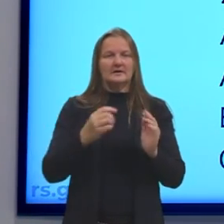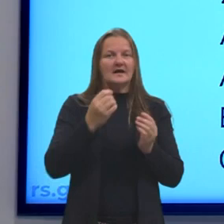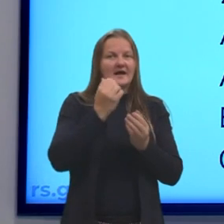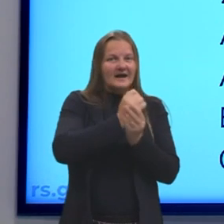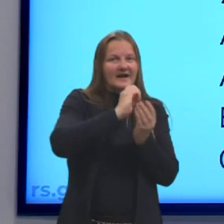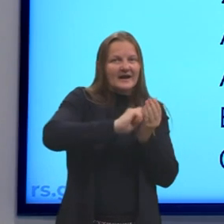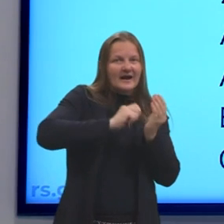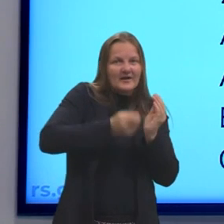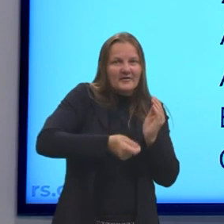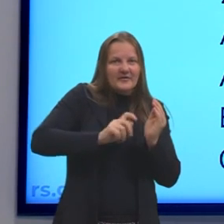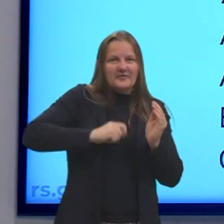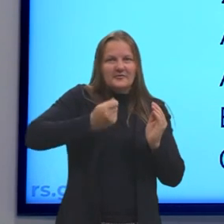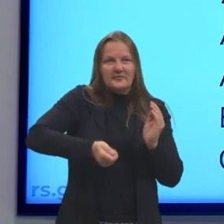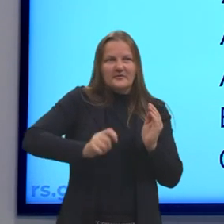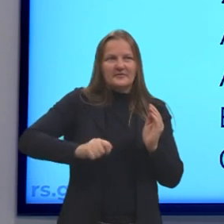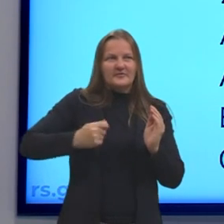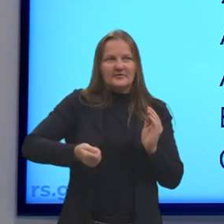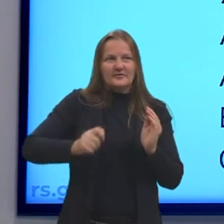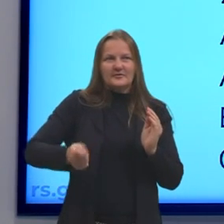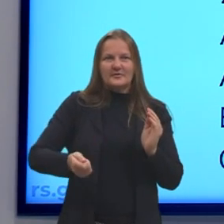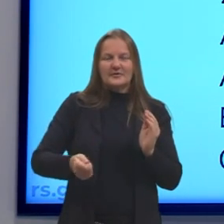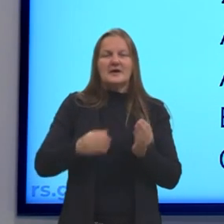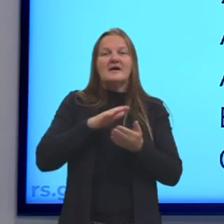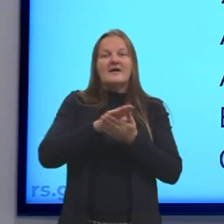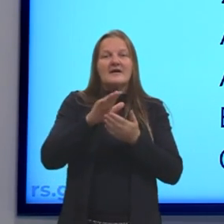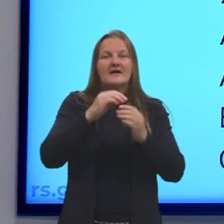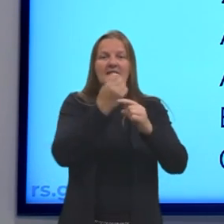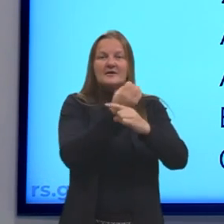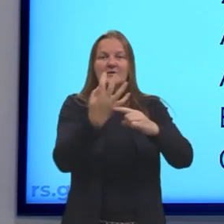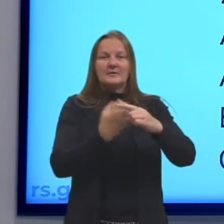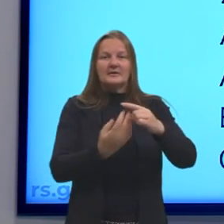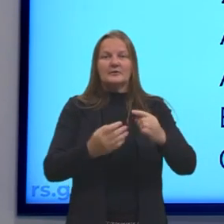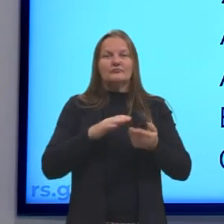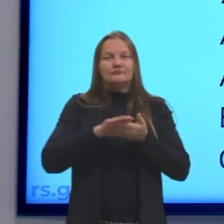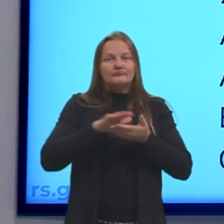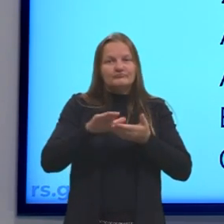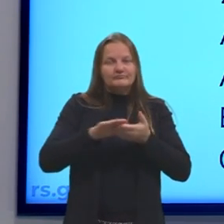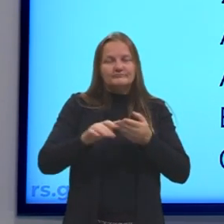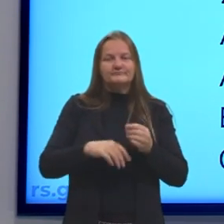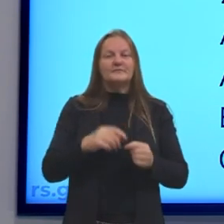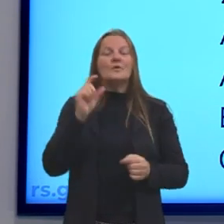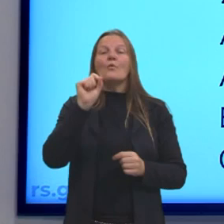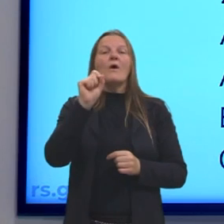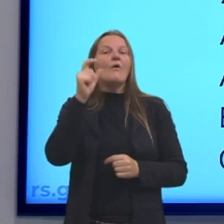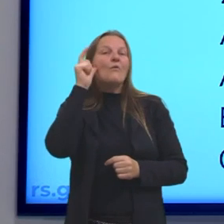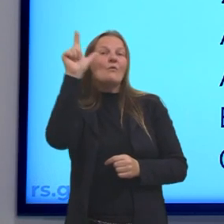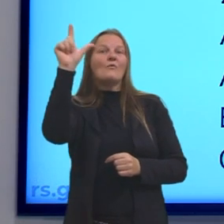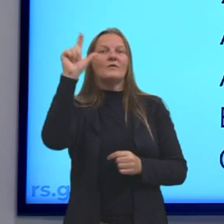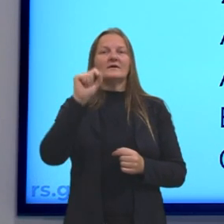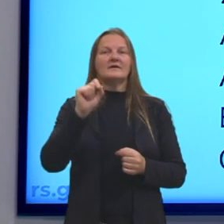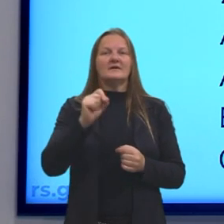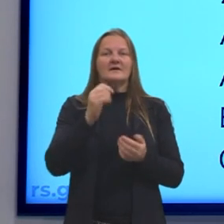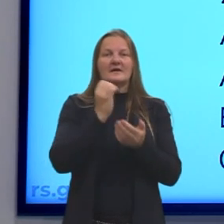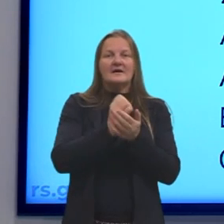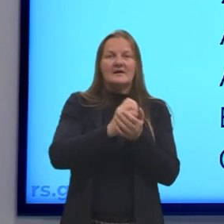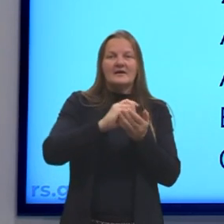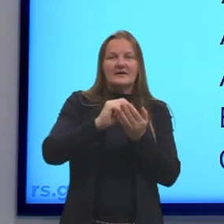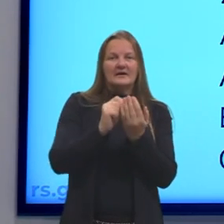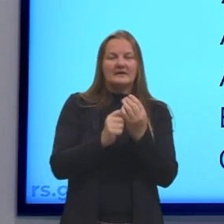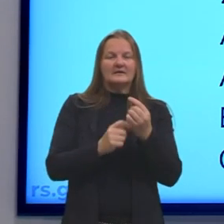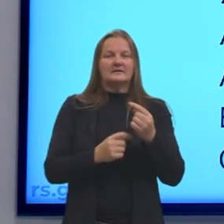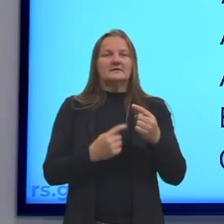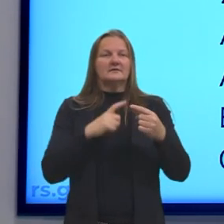pelas respectivas frações impressas. O vencedor foi o aluno que recebeu as cartas com as